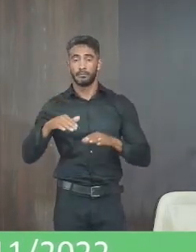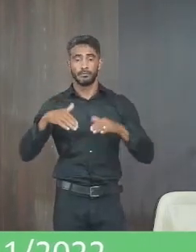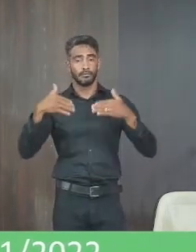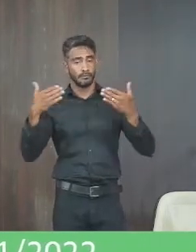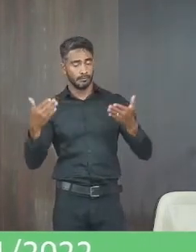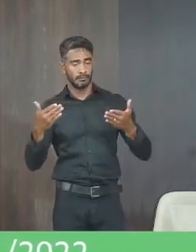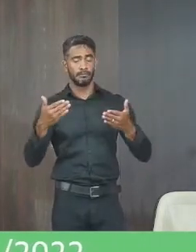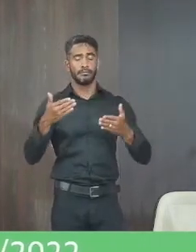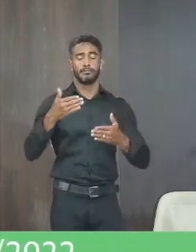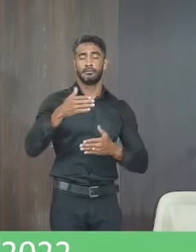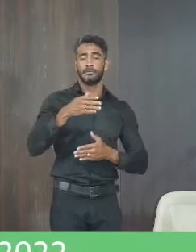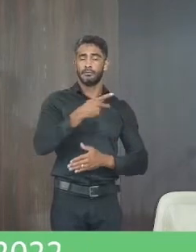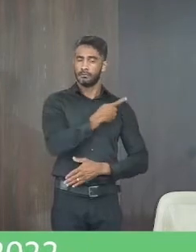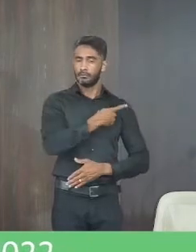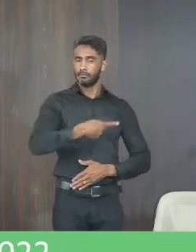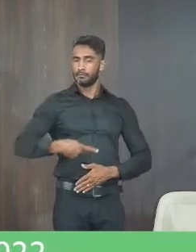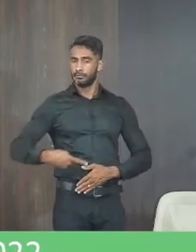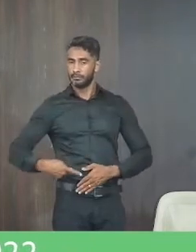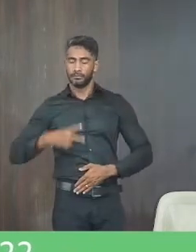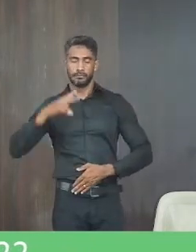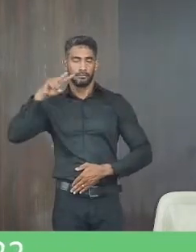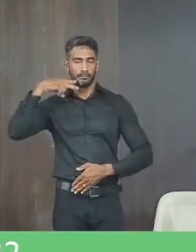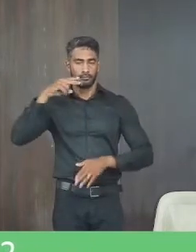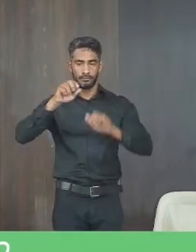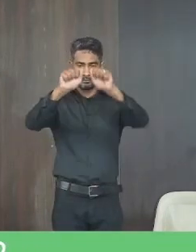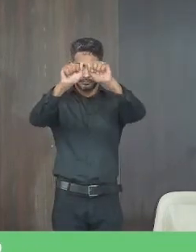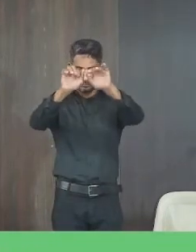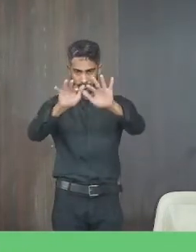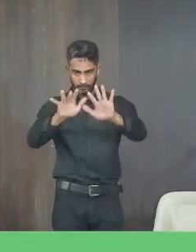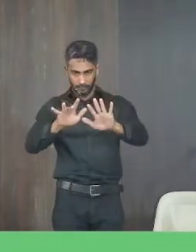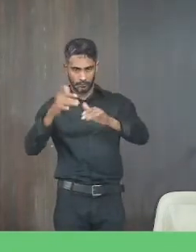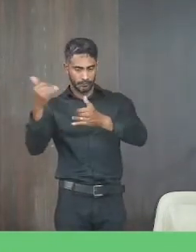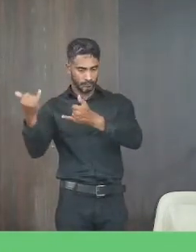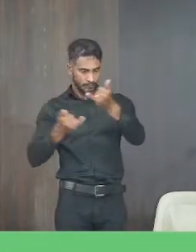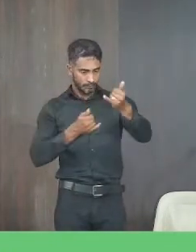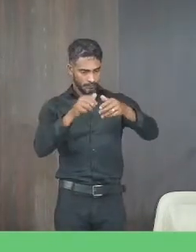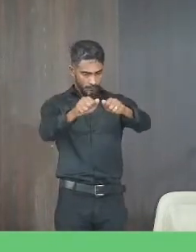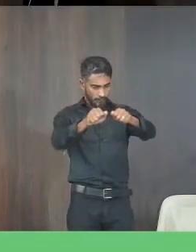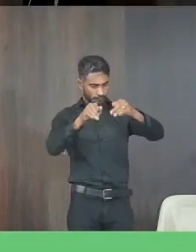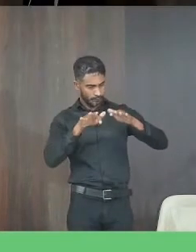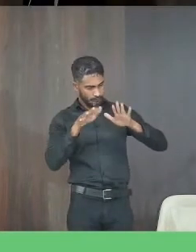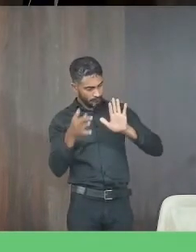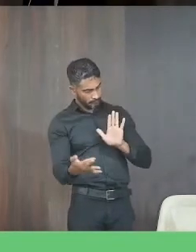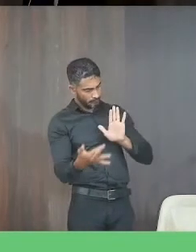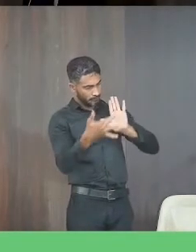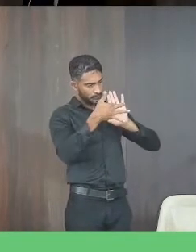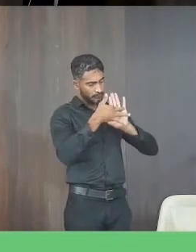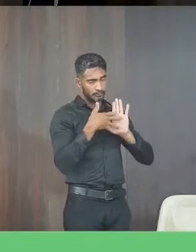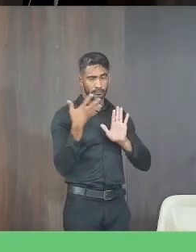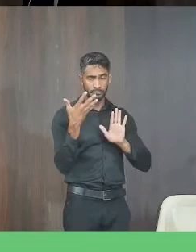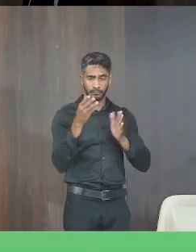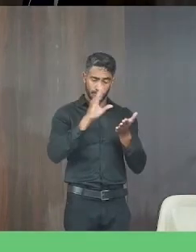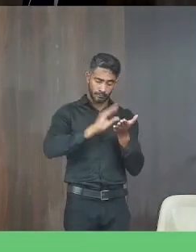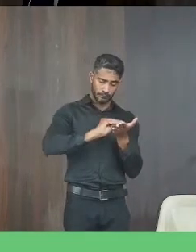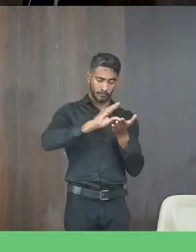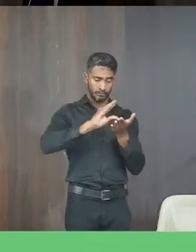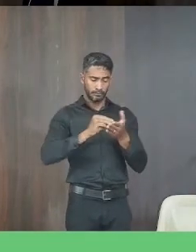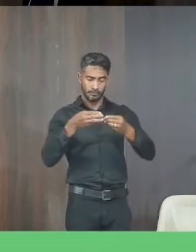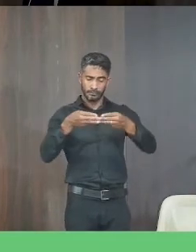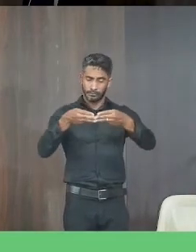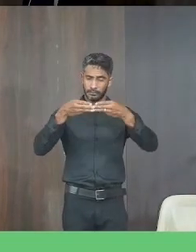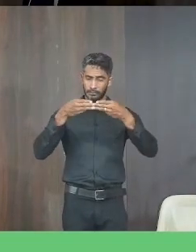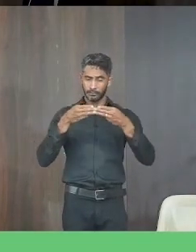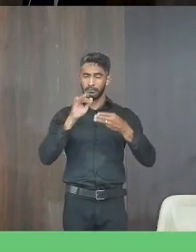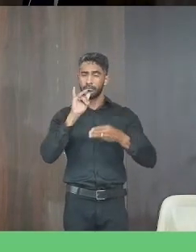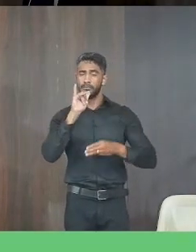excelentia senhor presidente o vereador subassinado vem após ouvir do plenário na forma regimental requerer que conche em ata moção